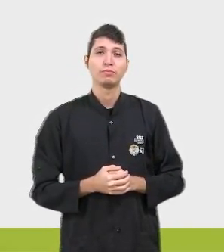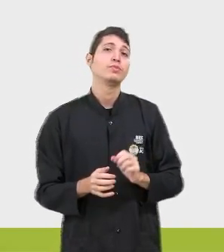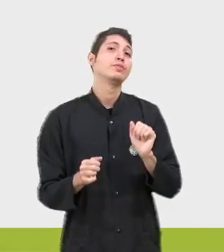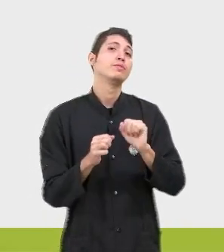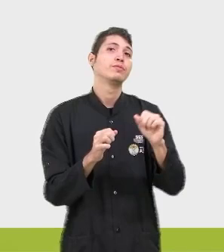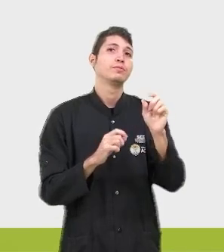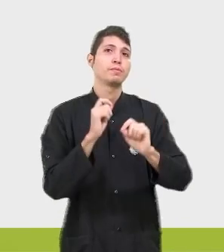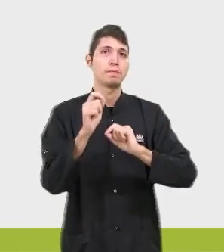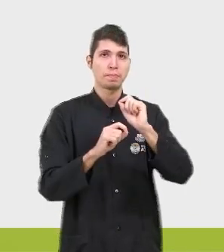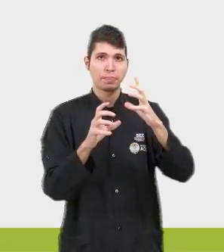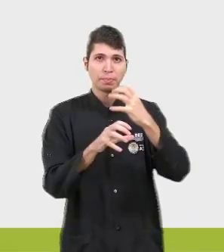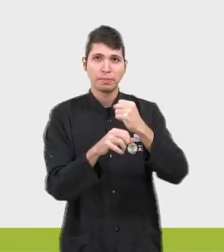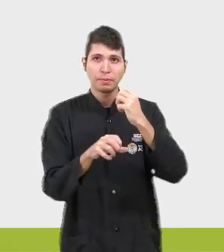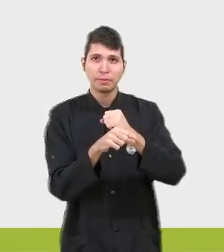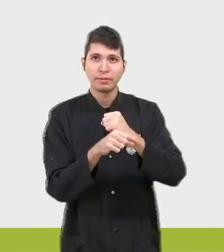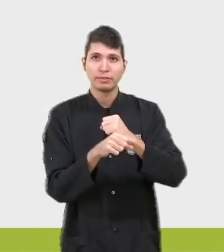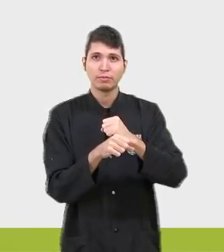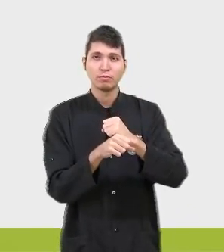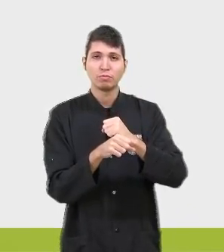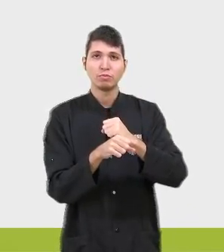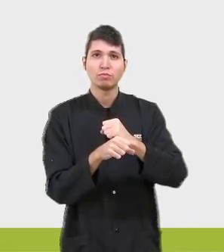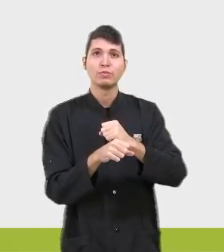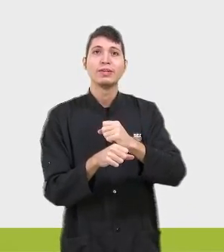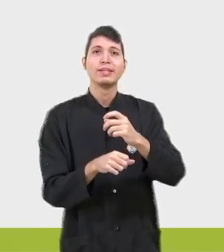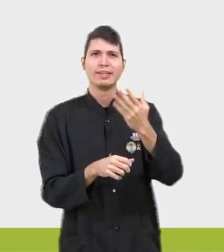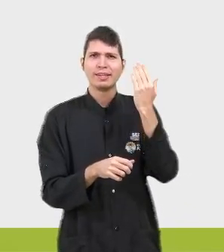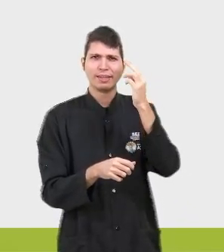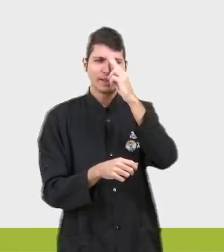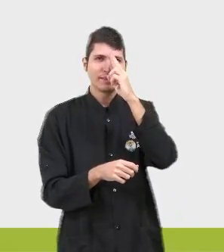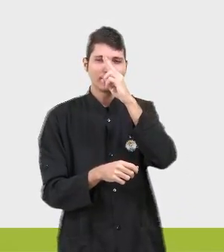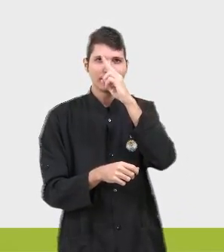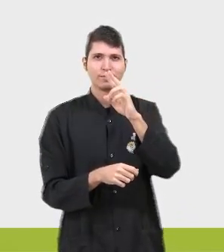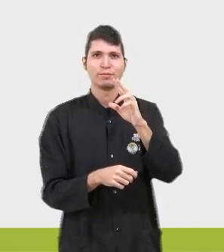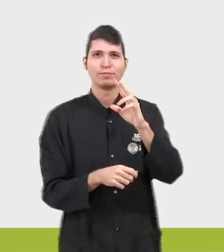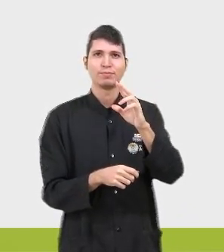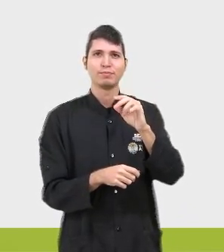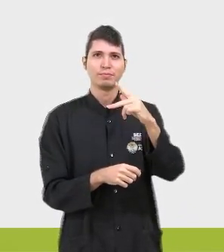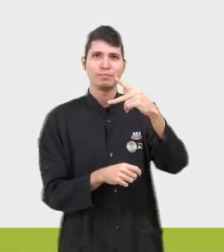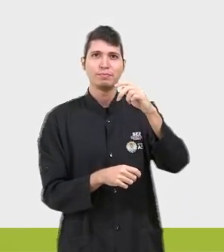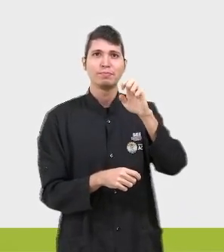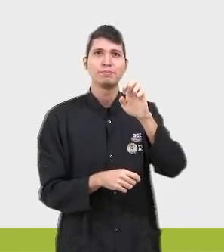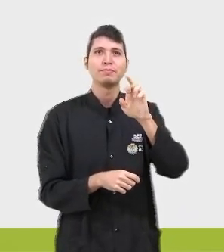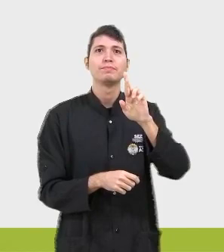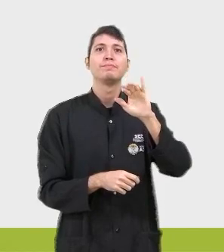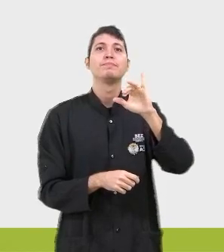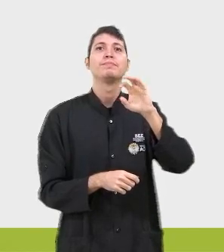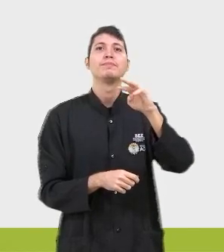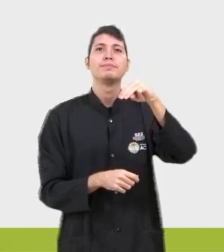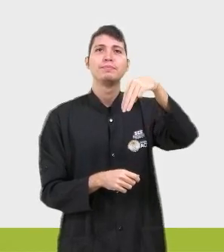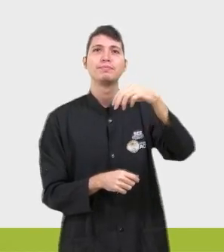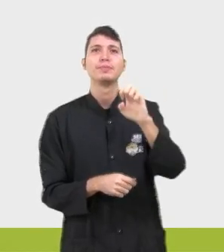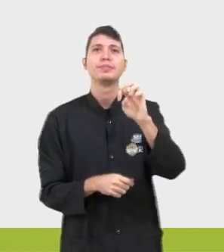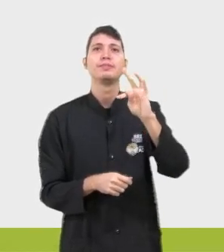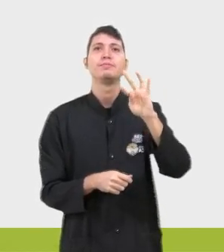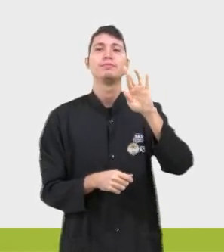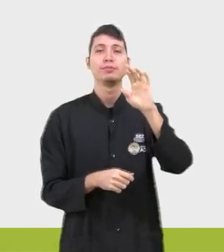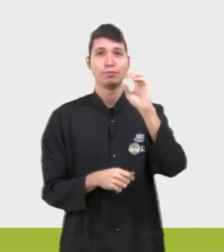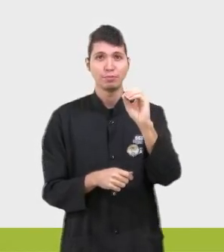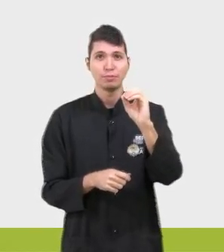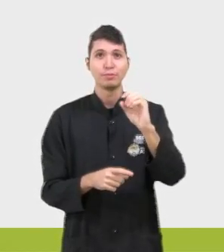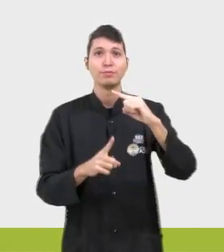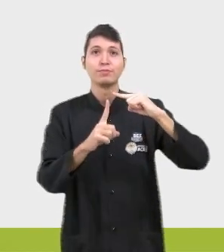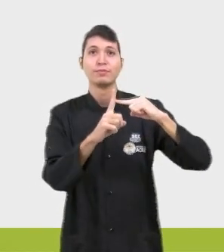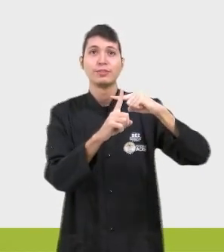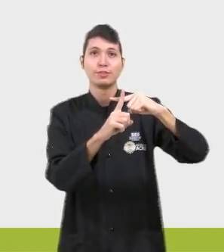a ideia, gente, olha aqui, ó, do perímetro. Por quê, professor? Porque eu preciso trabalhar apenas com uma incógnita, tá, gente? Aqui eu vou,